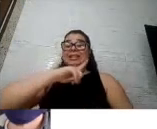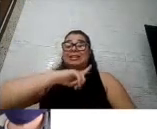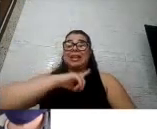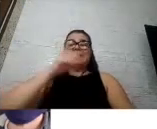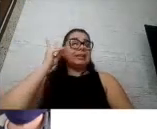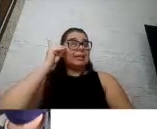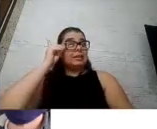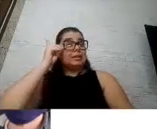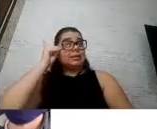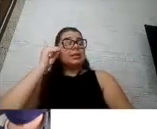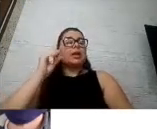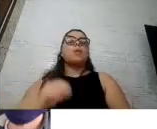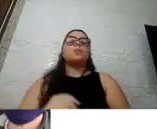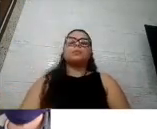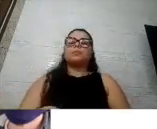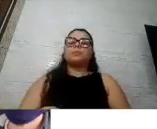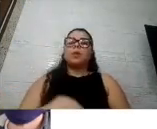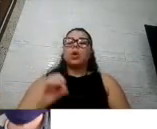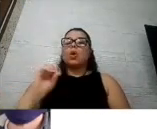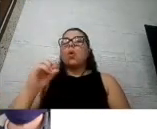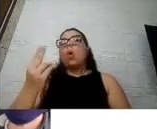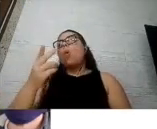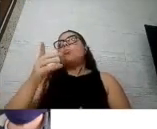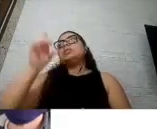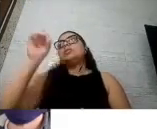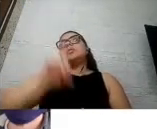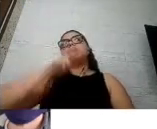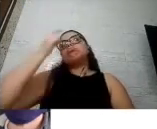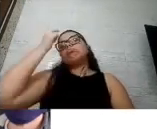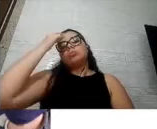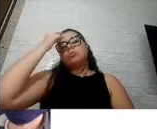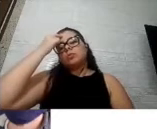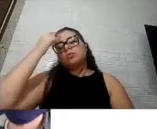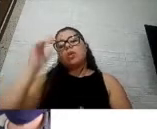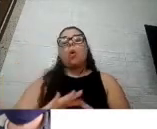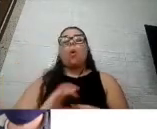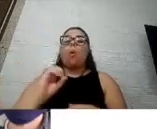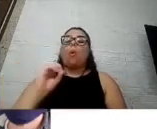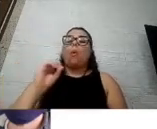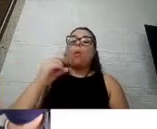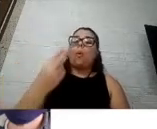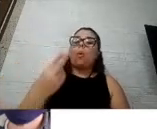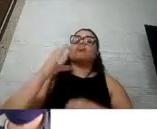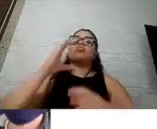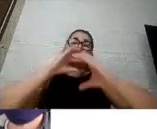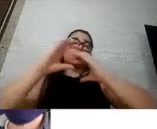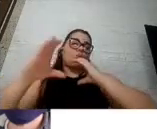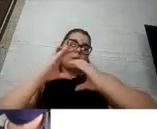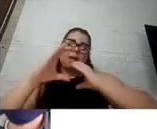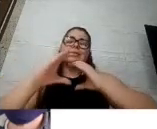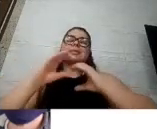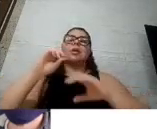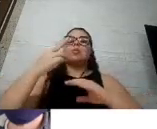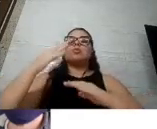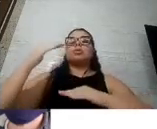alguma outra causa deficiência intelectual ou alguma questão em relação à comunicação ou desenvolvimento, por